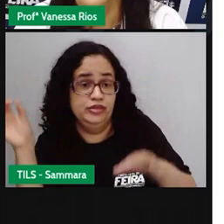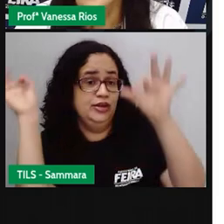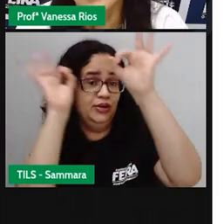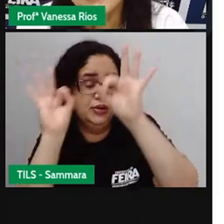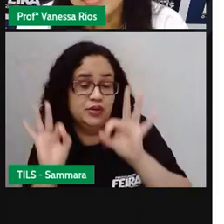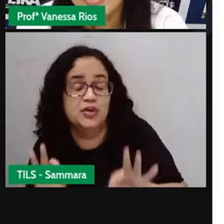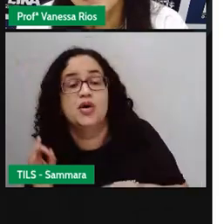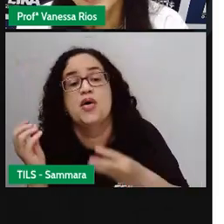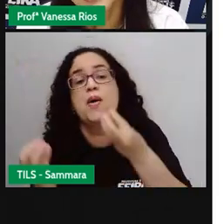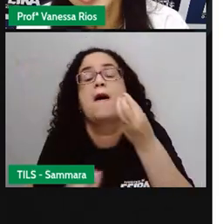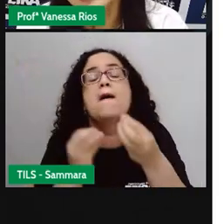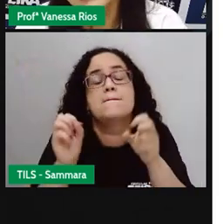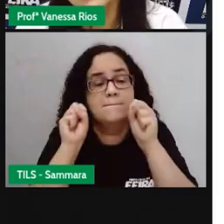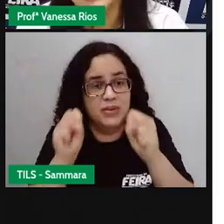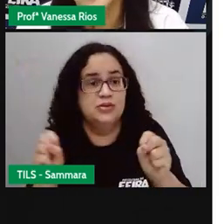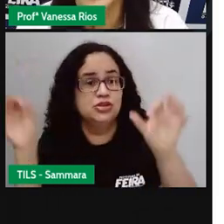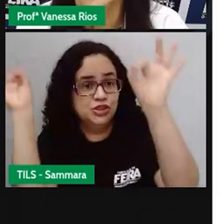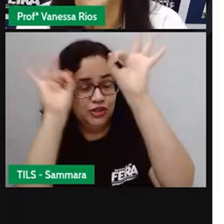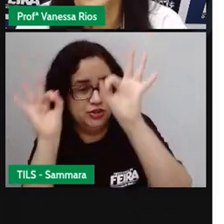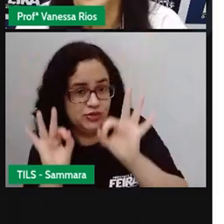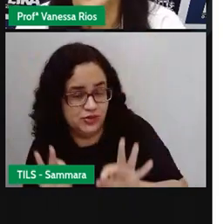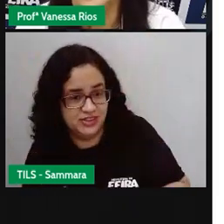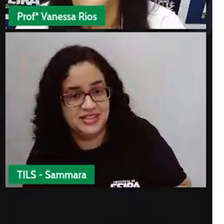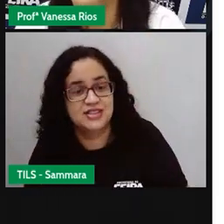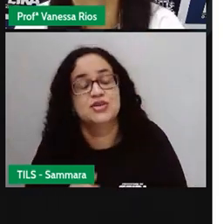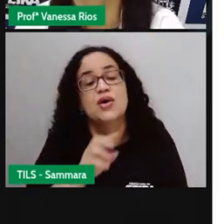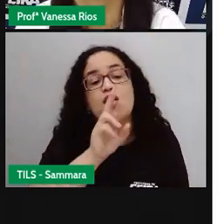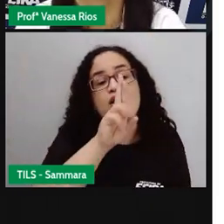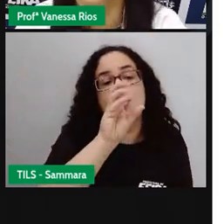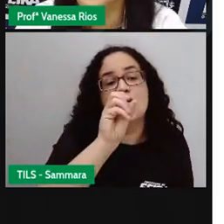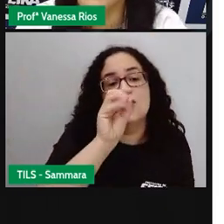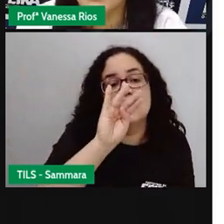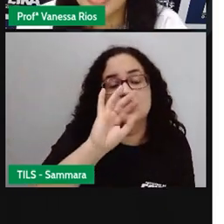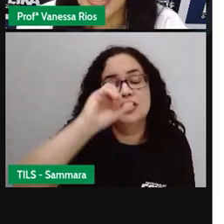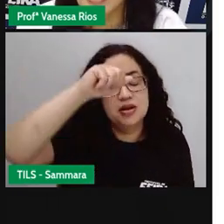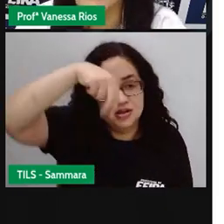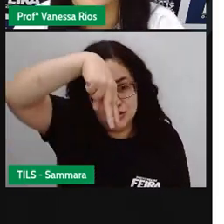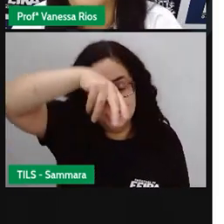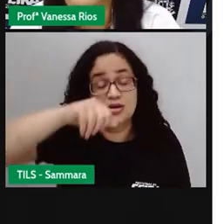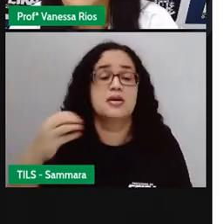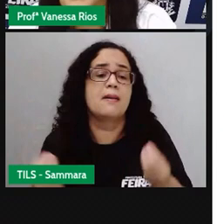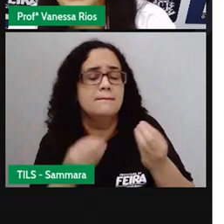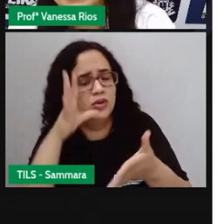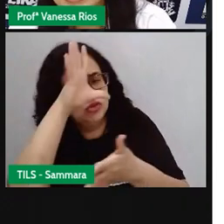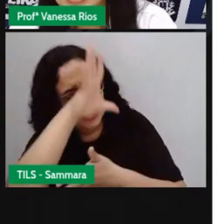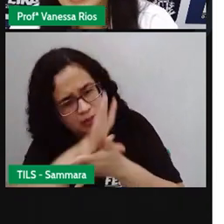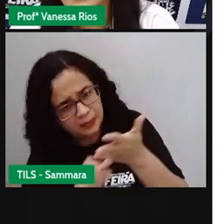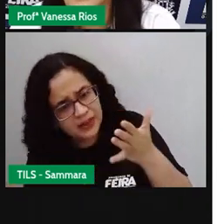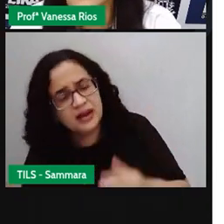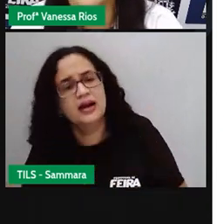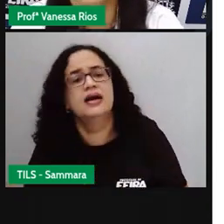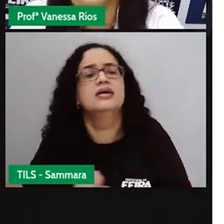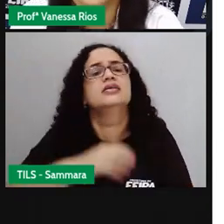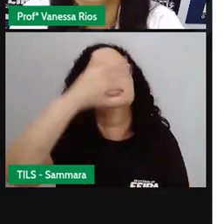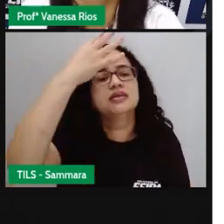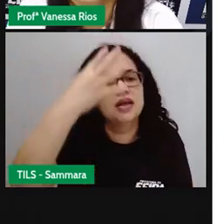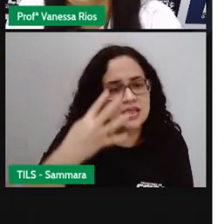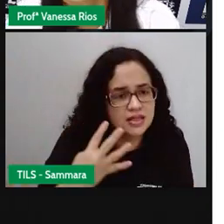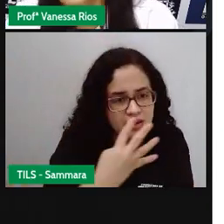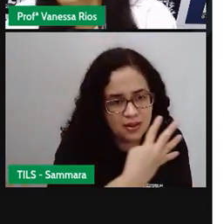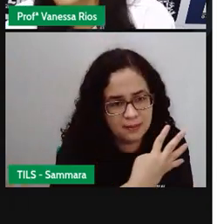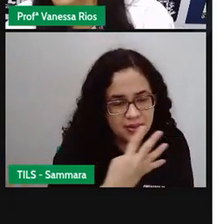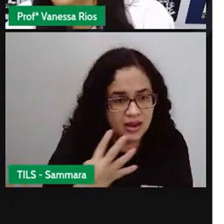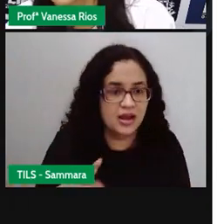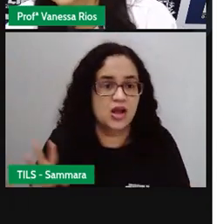forma você pode organizar sua rotina se preferir pode anotar fazer uma tabelinha expor aí